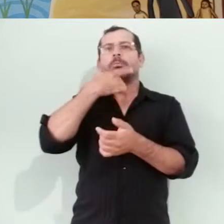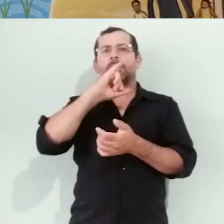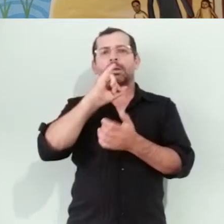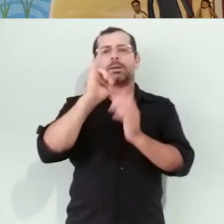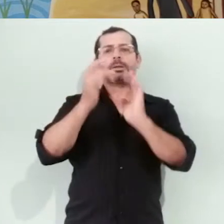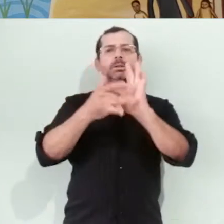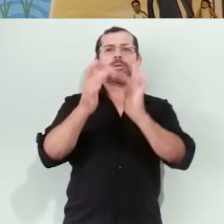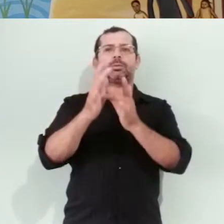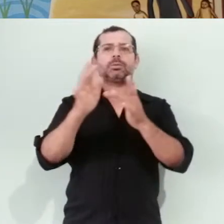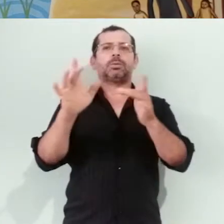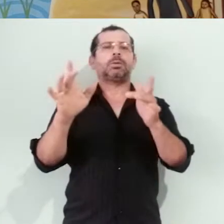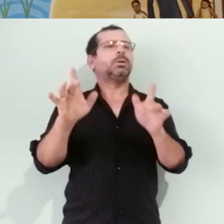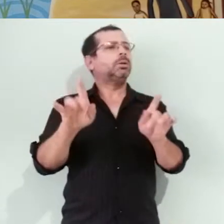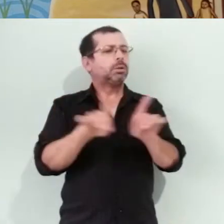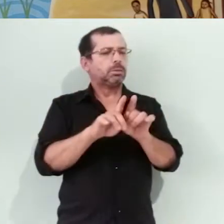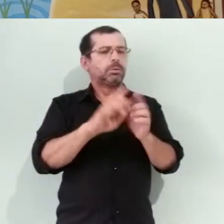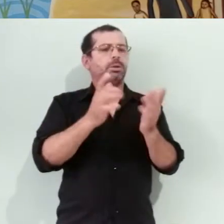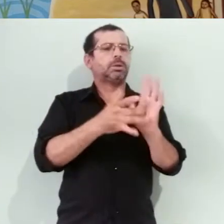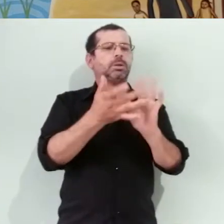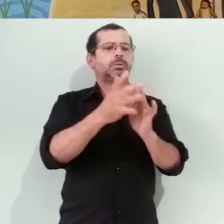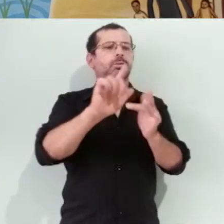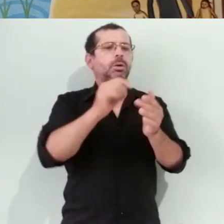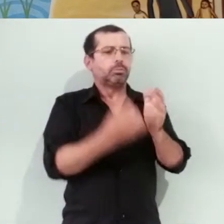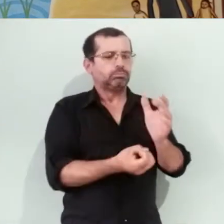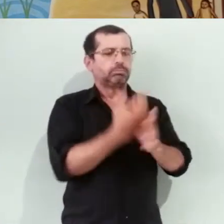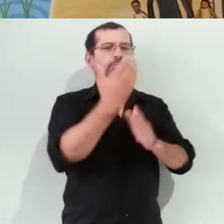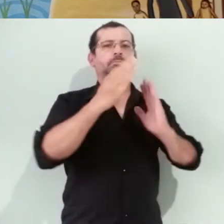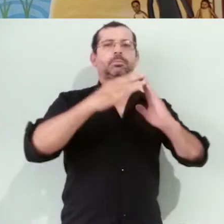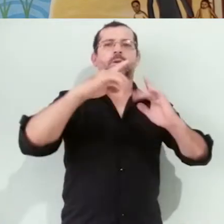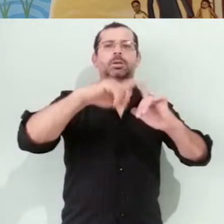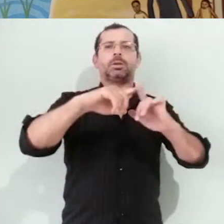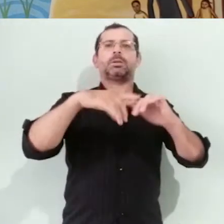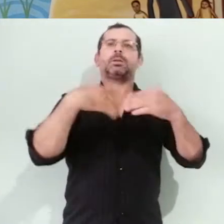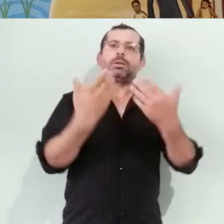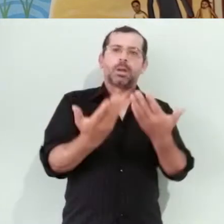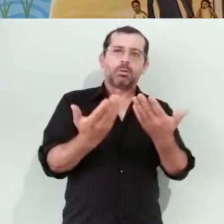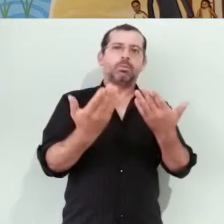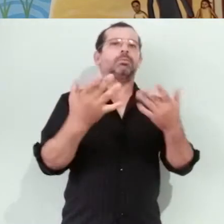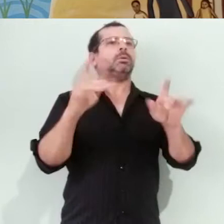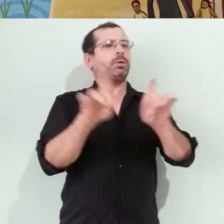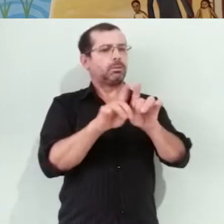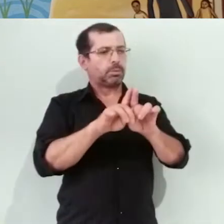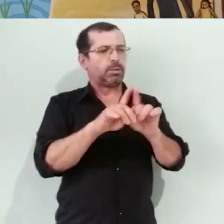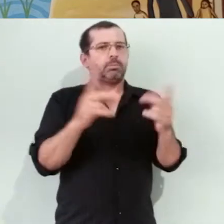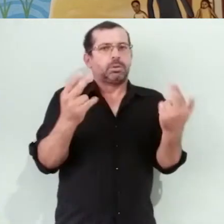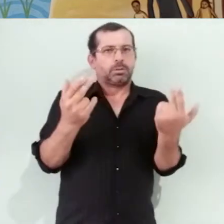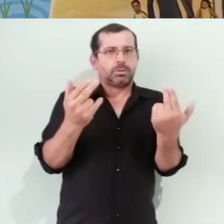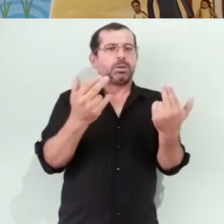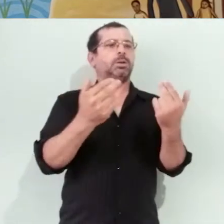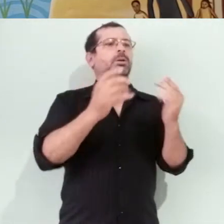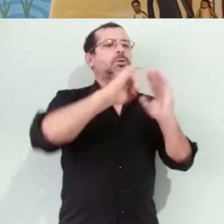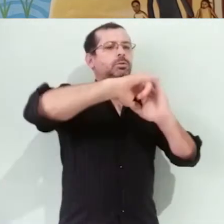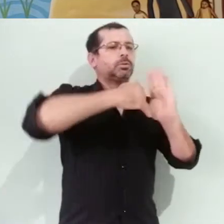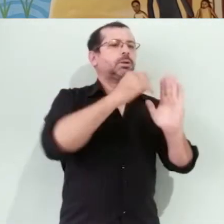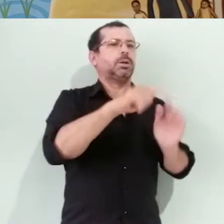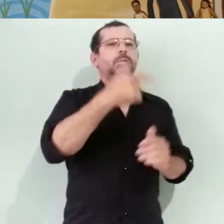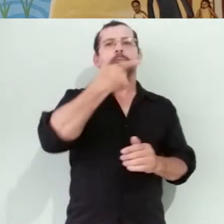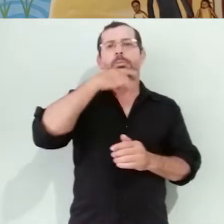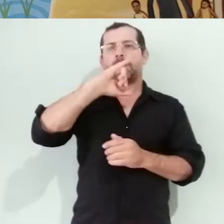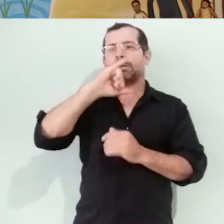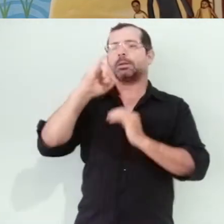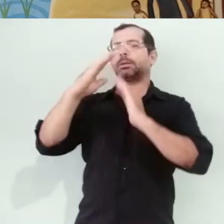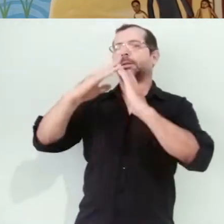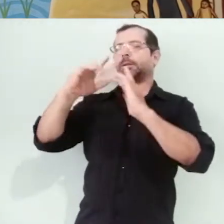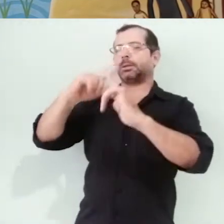Jesus é o que cria a igreja, então José é também o pai da igreja. Mas José também tem